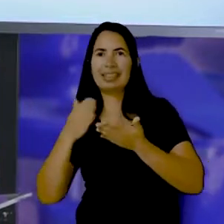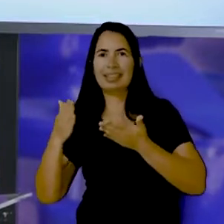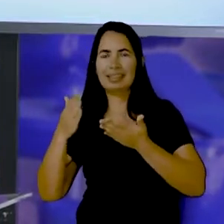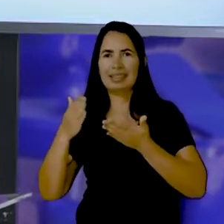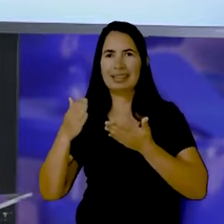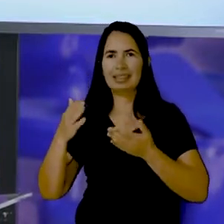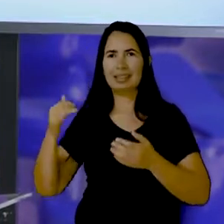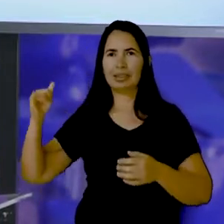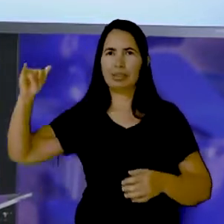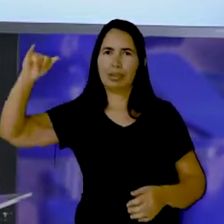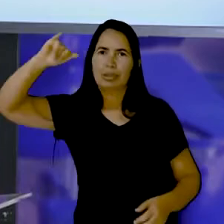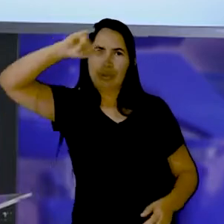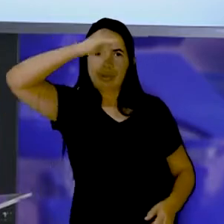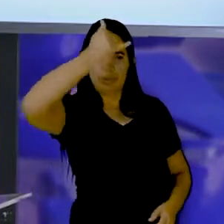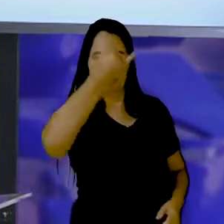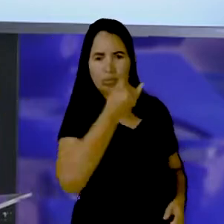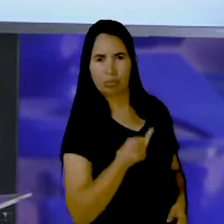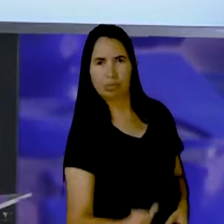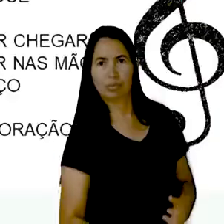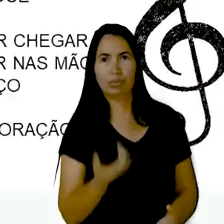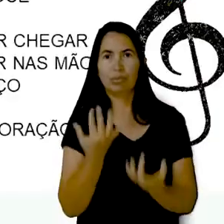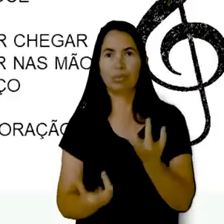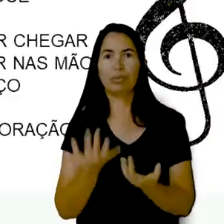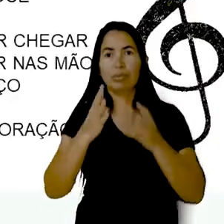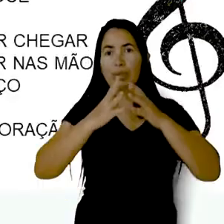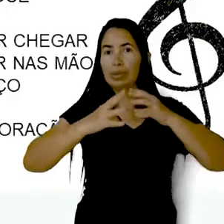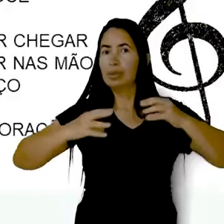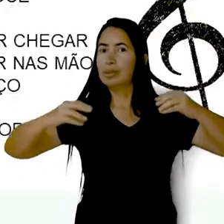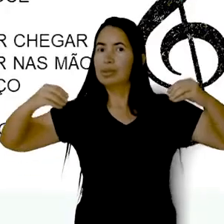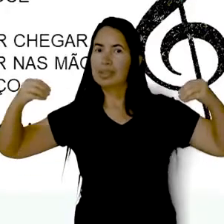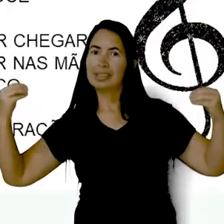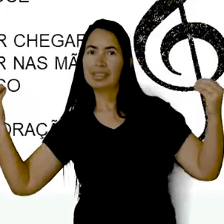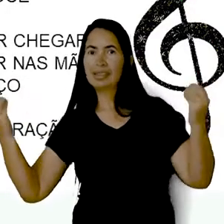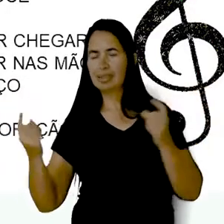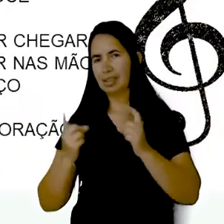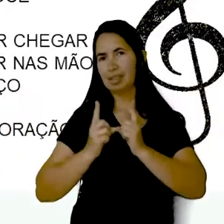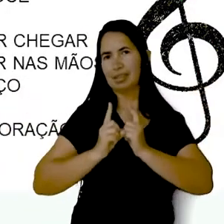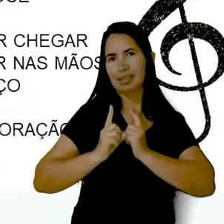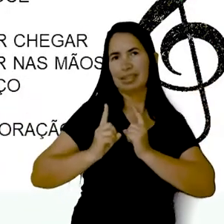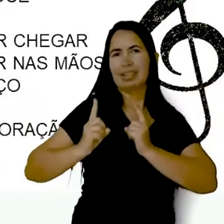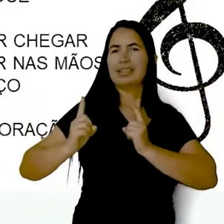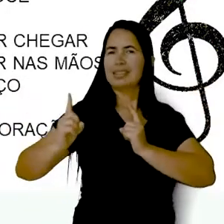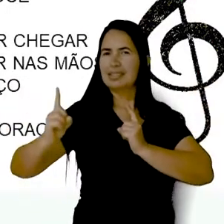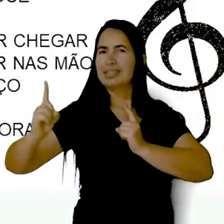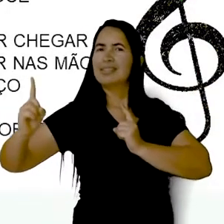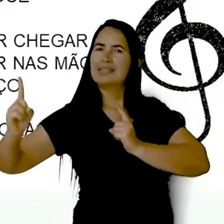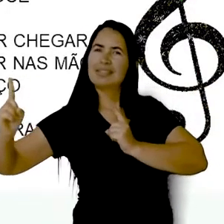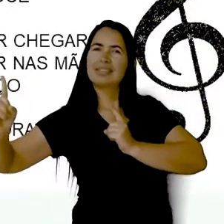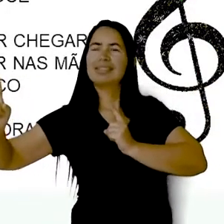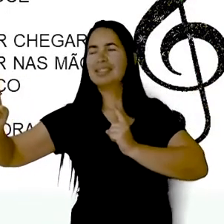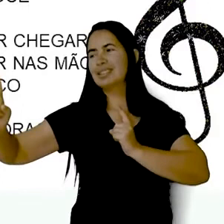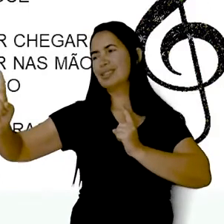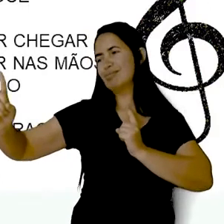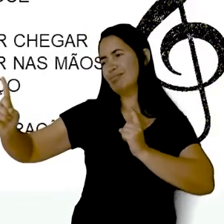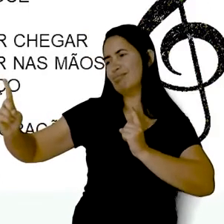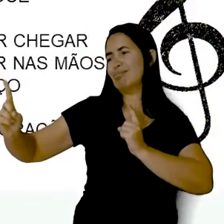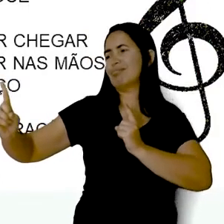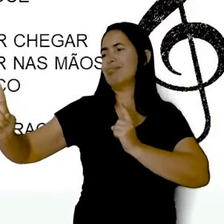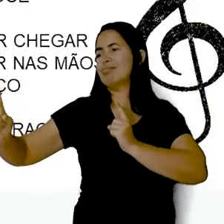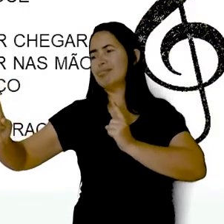Avião sem asa, fogueira sem brasa Sou eu, assim sem você